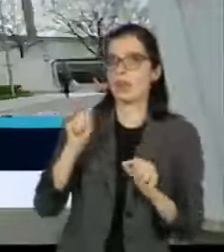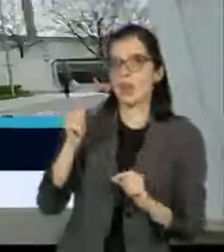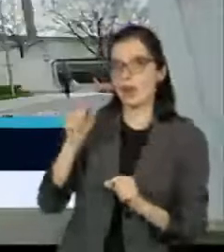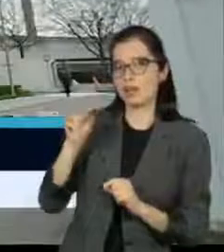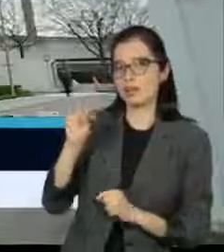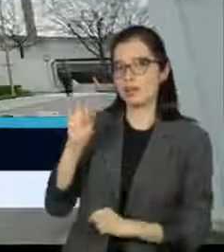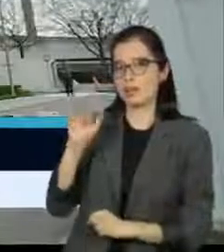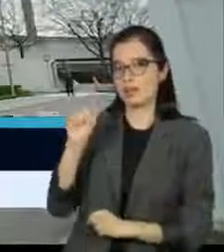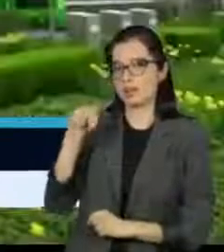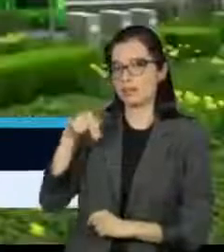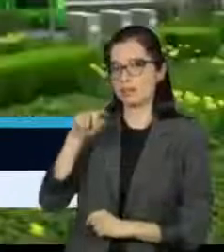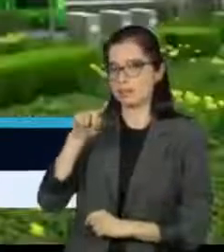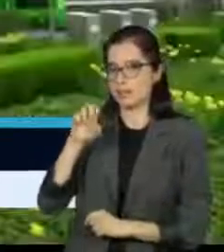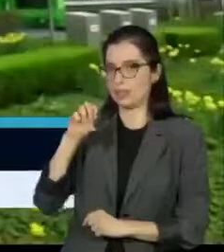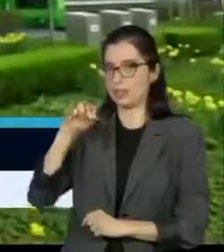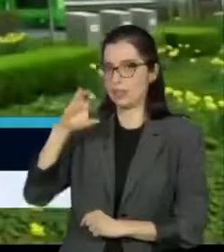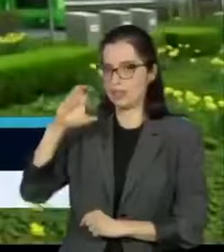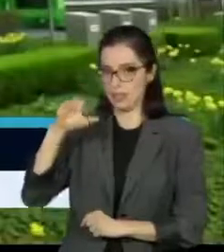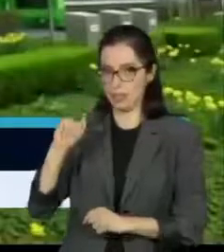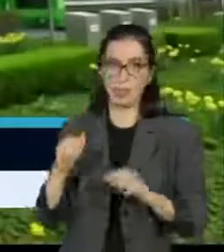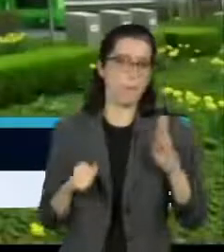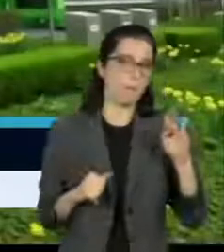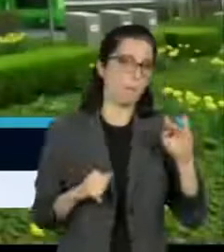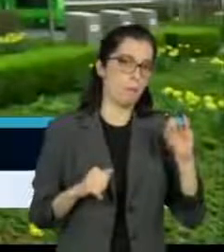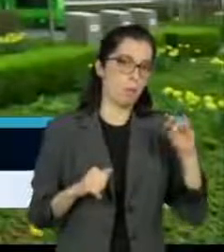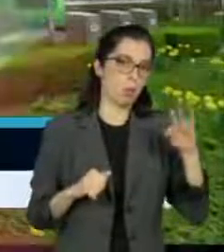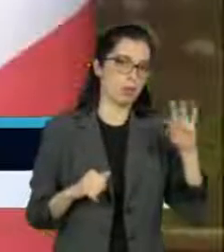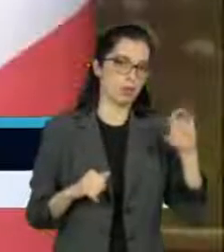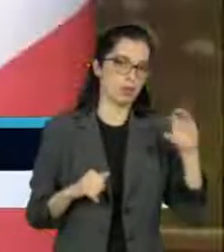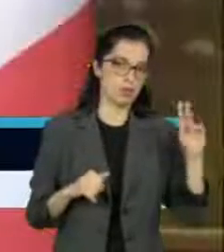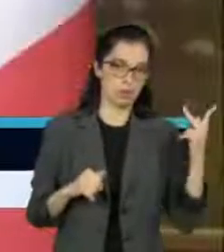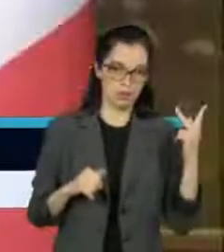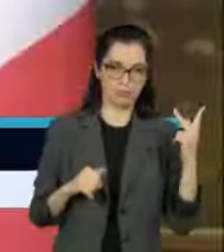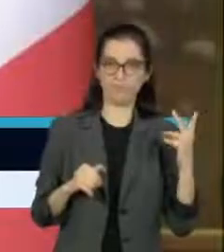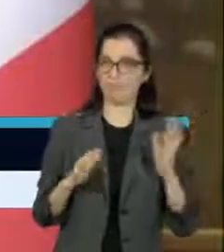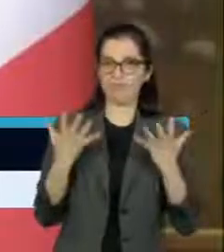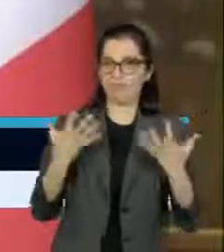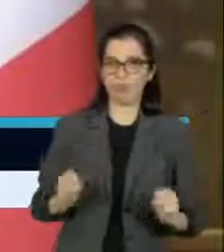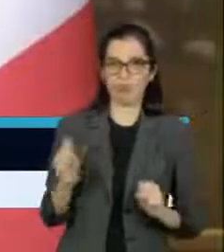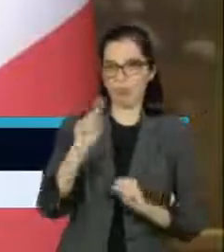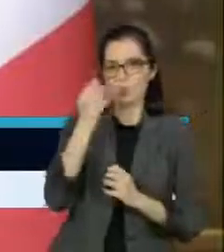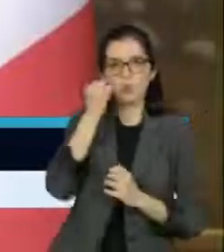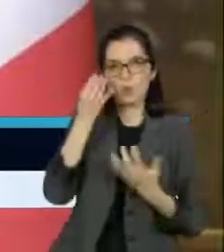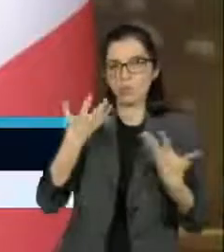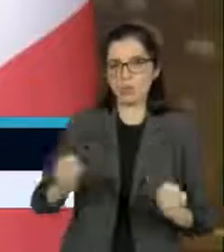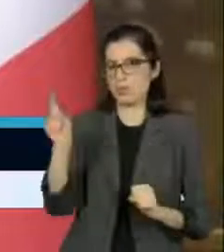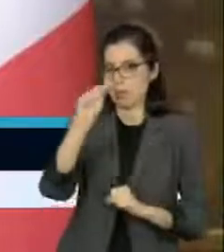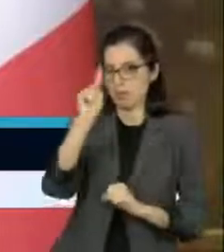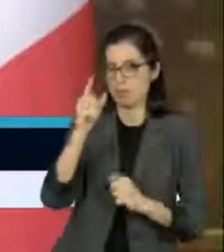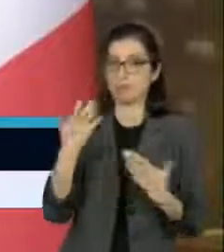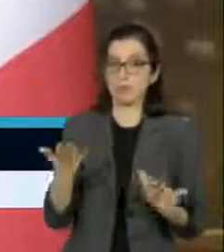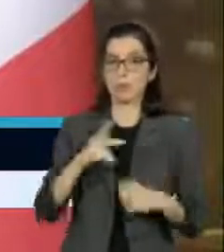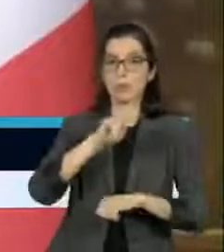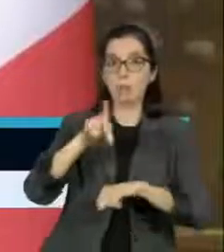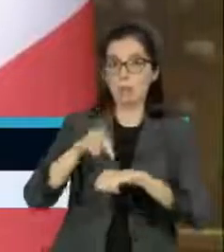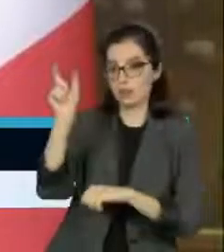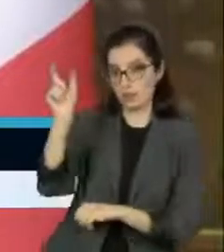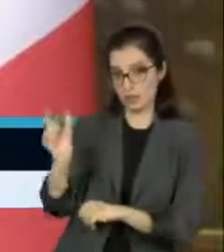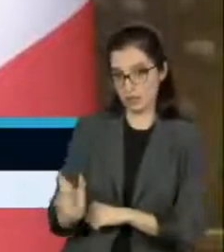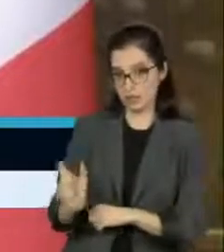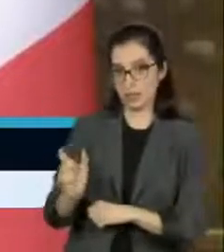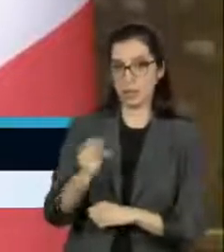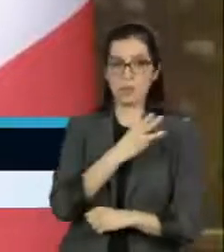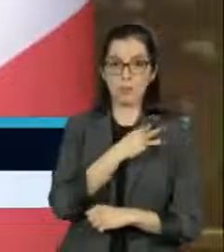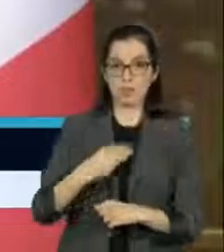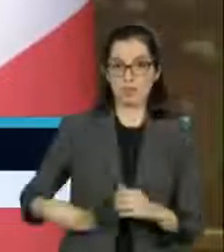BioNTech, já afirmaram que não estão envolvidas nesse processo. Na Itália, o ministro das Relações Exteriores, Luide Di